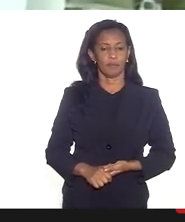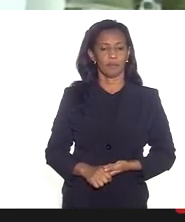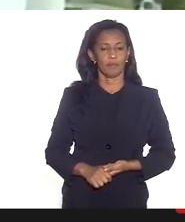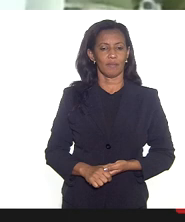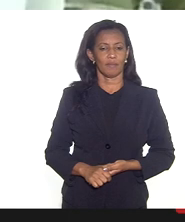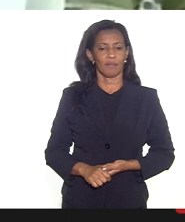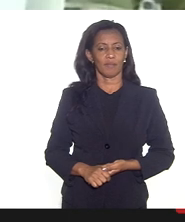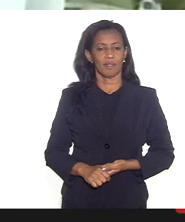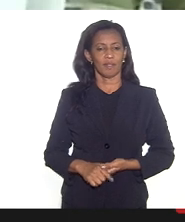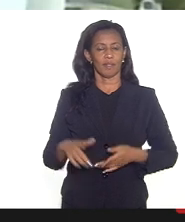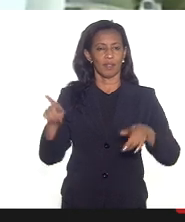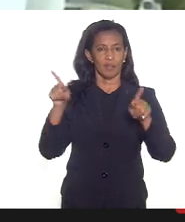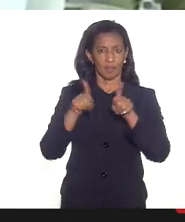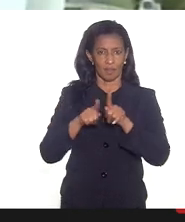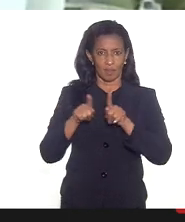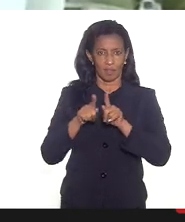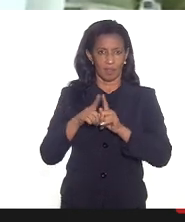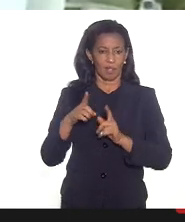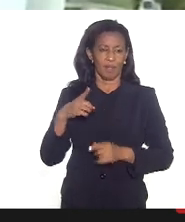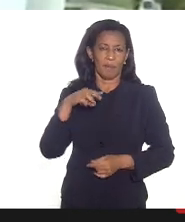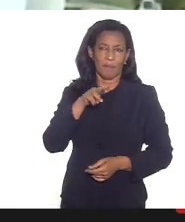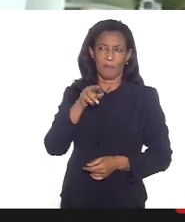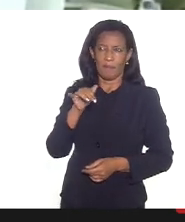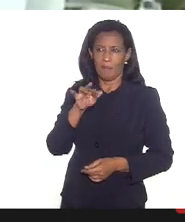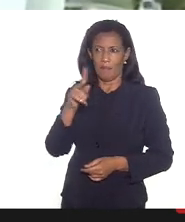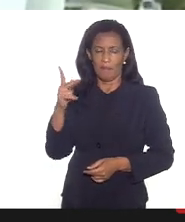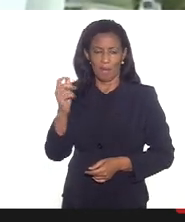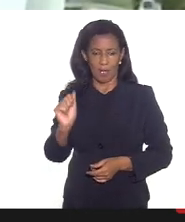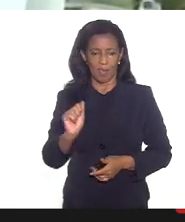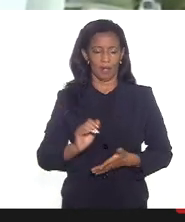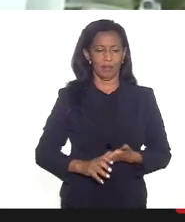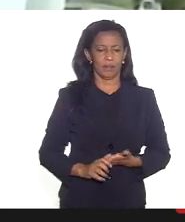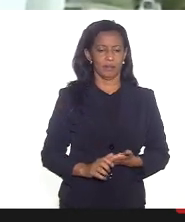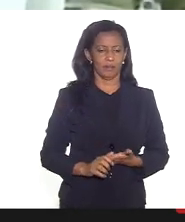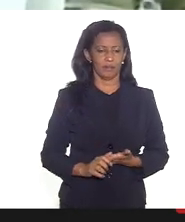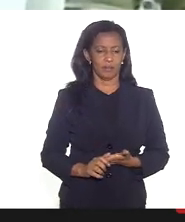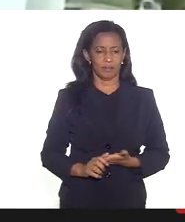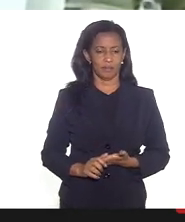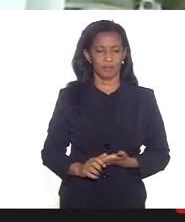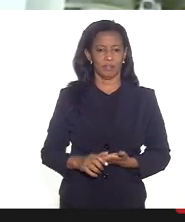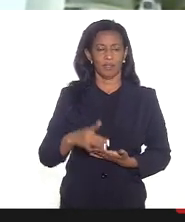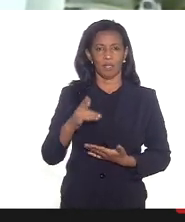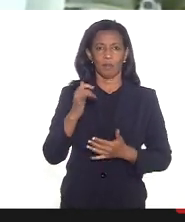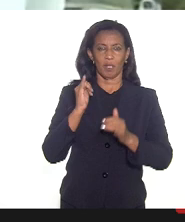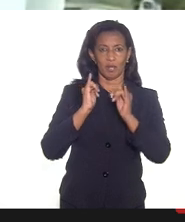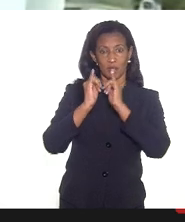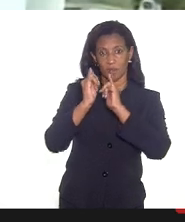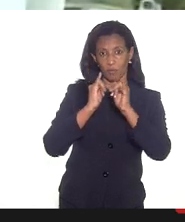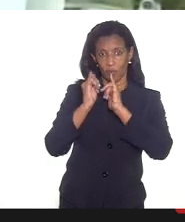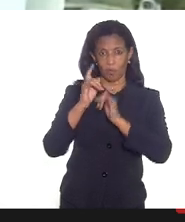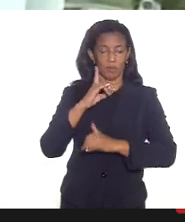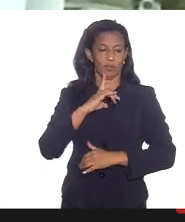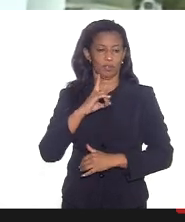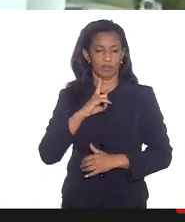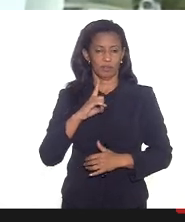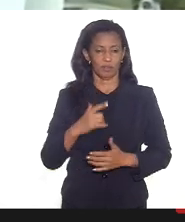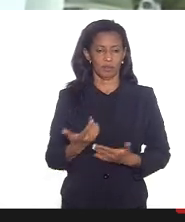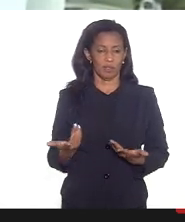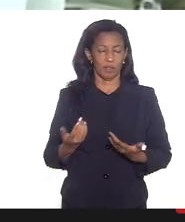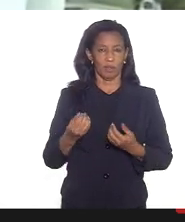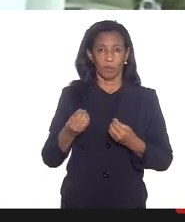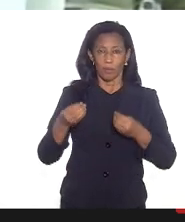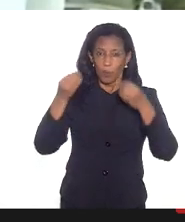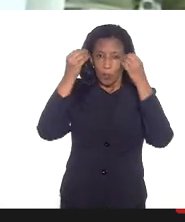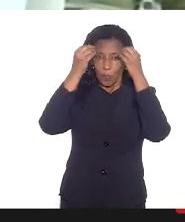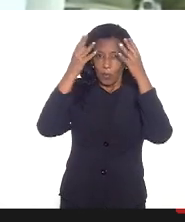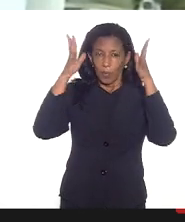e vocês também Marta Rocha e a gente trouxeram dados também que vieram clarear